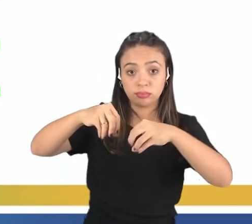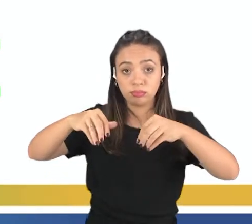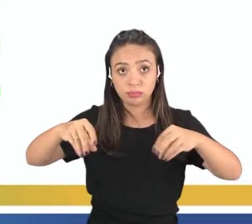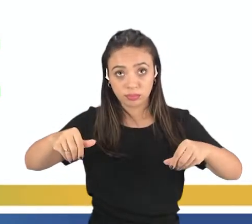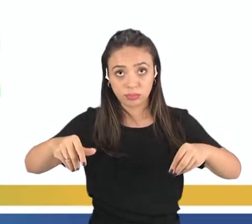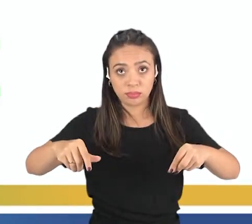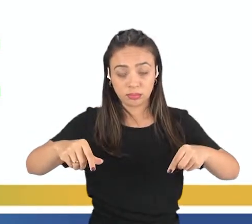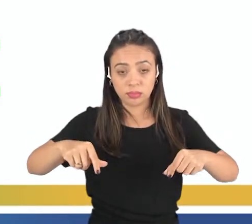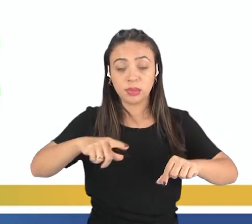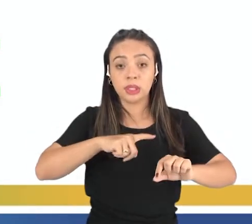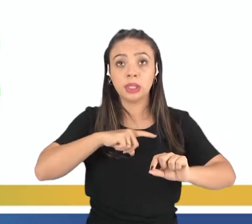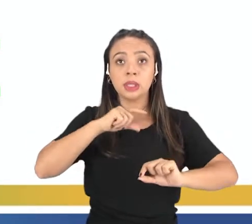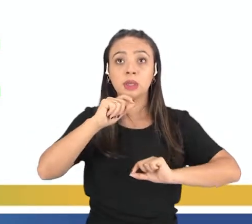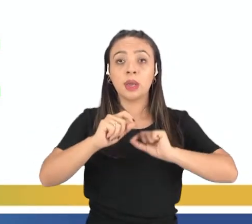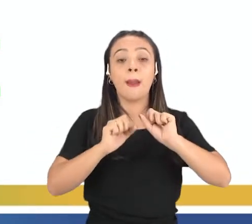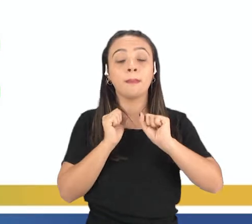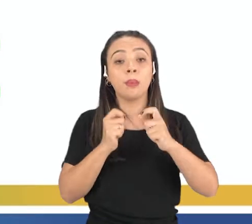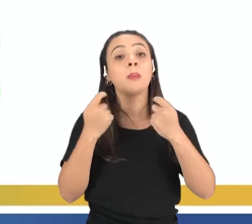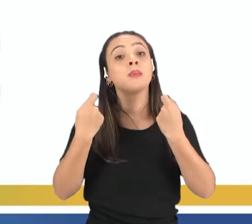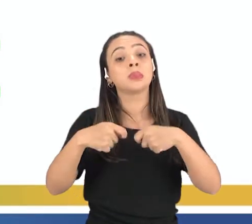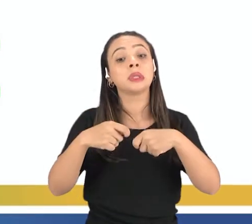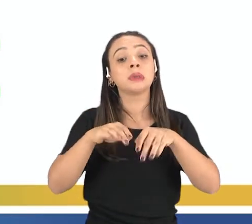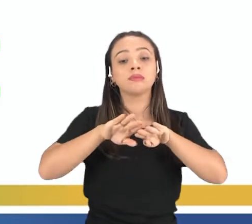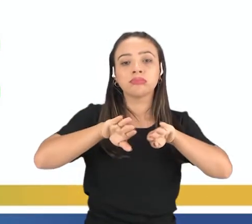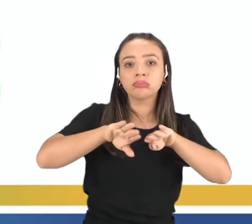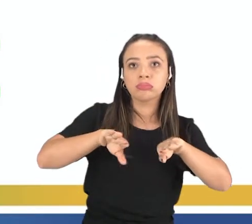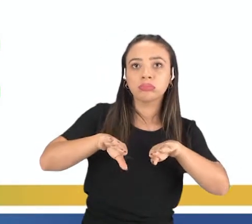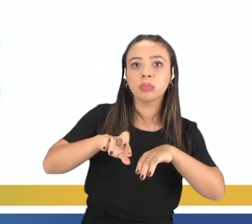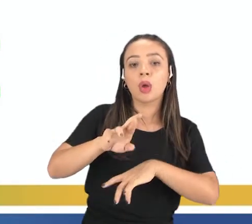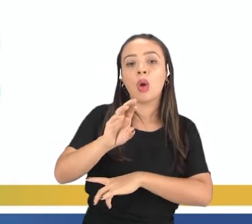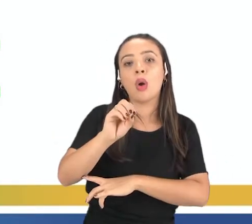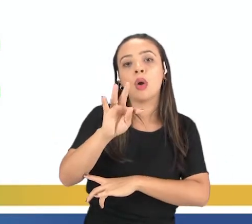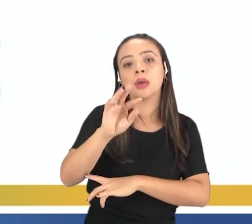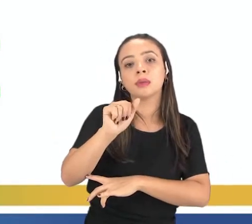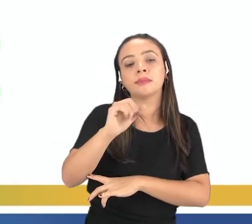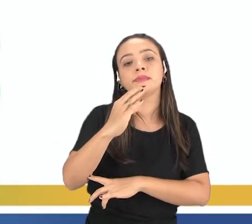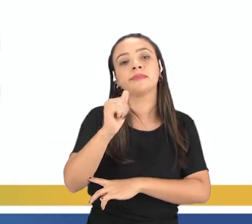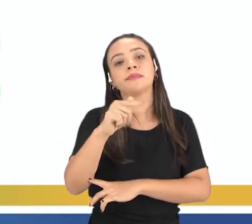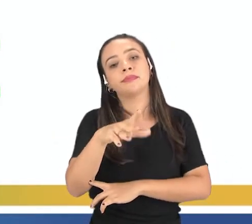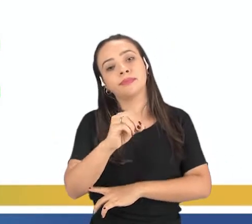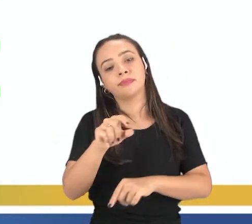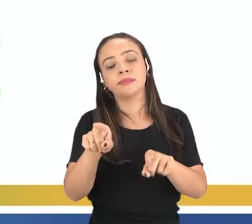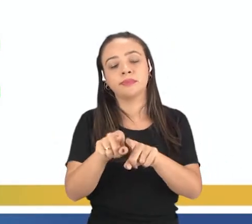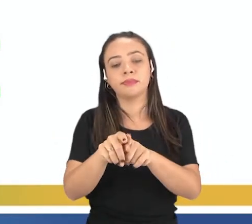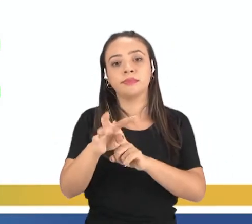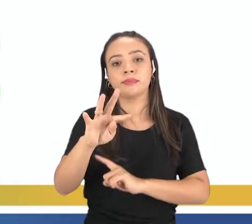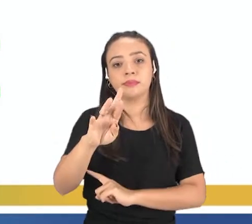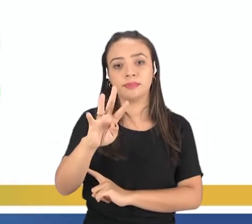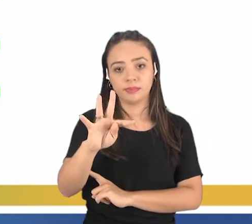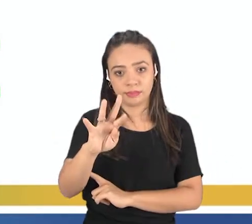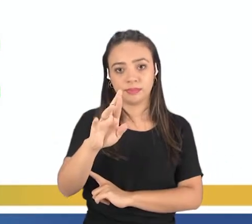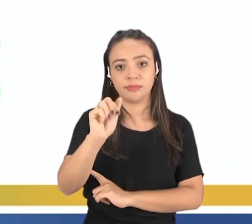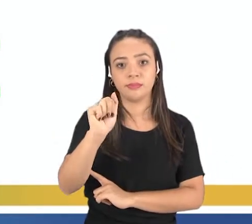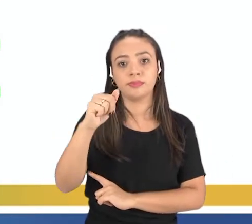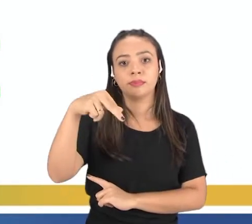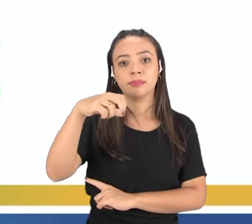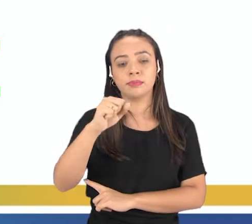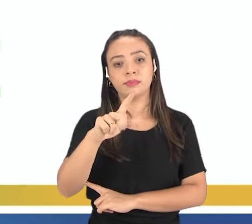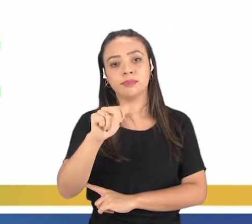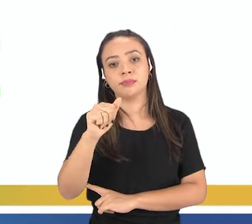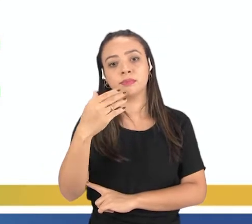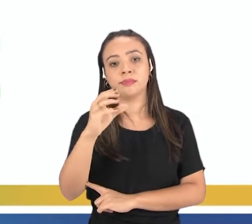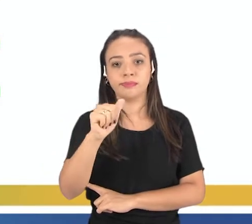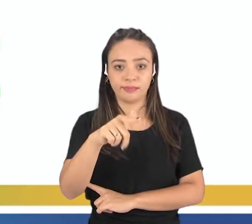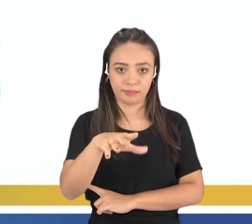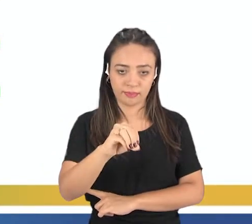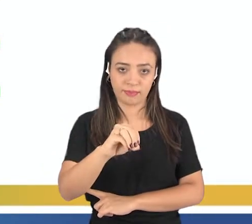complexo movimento que pode ser dividido em dois componentes, rotação e translação, tá? Eu até já comentei com vocês. A rotação, ela é o